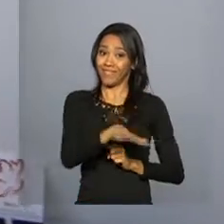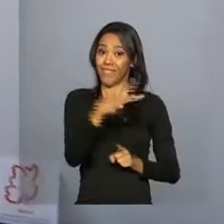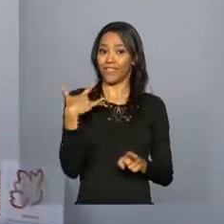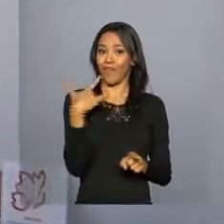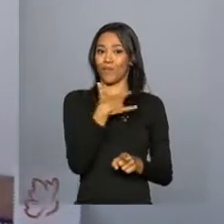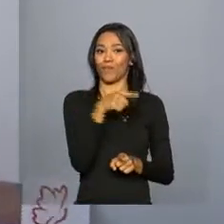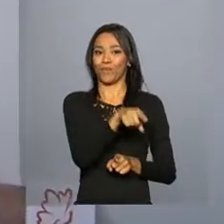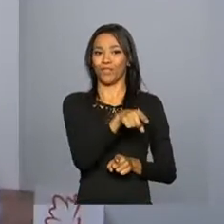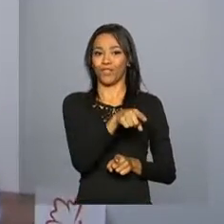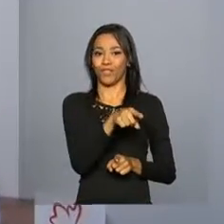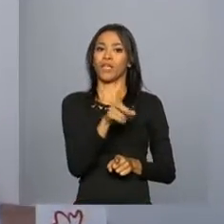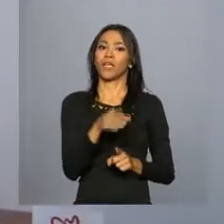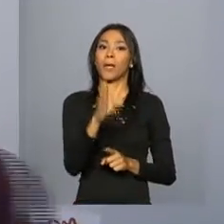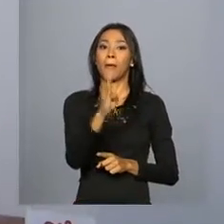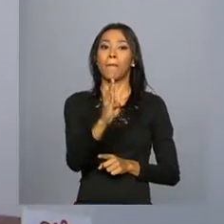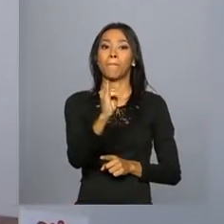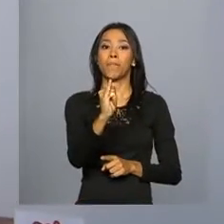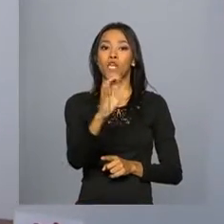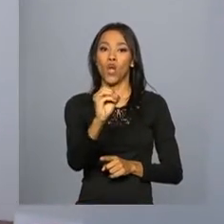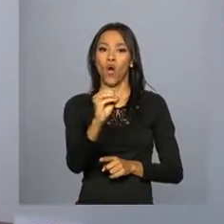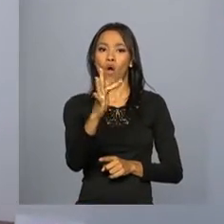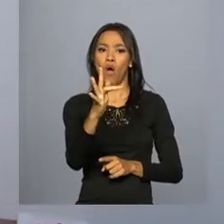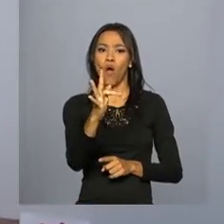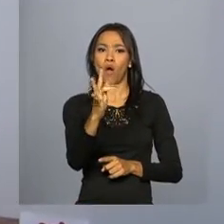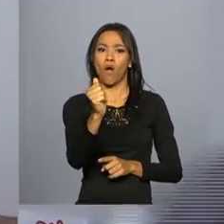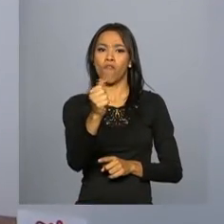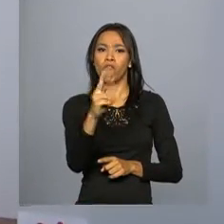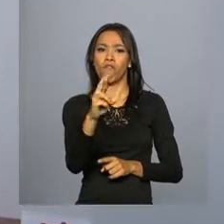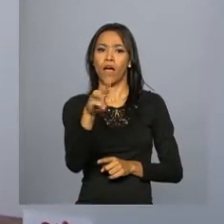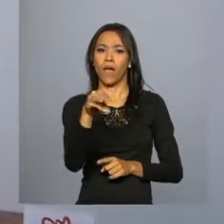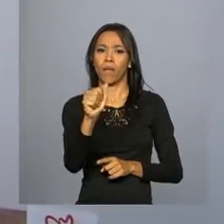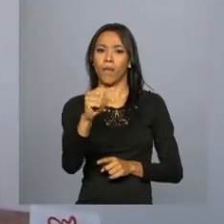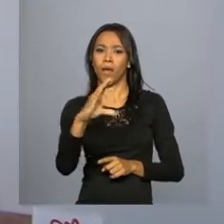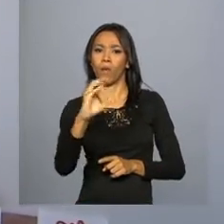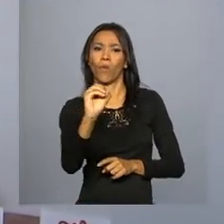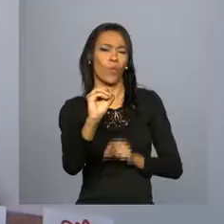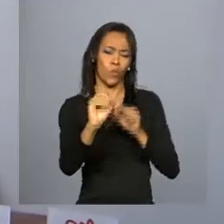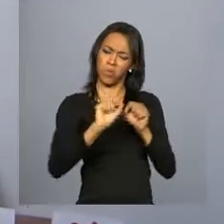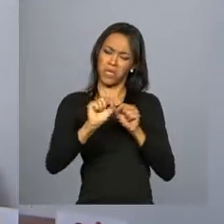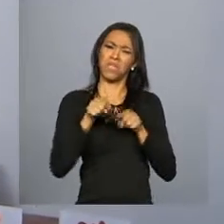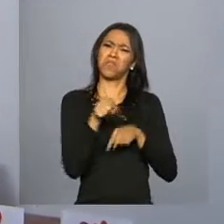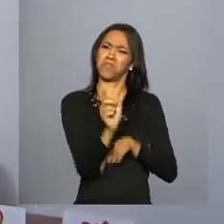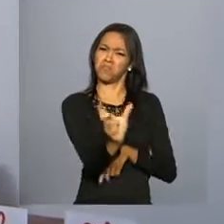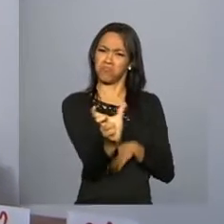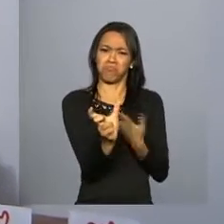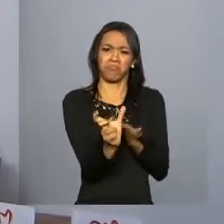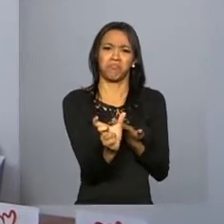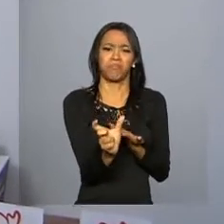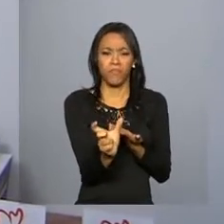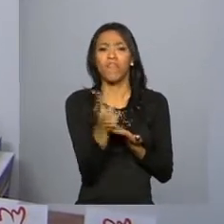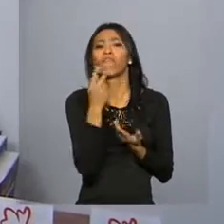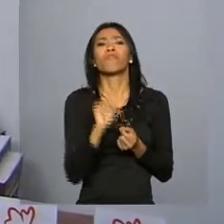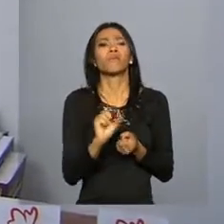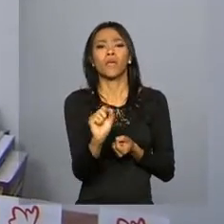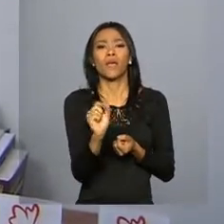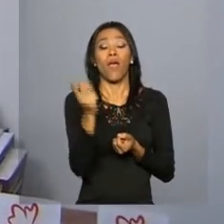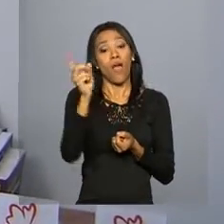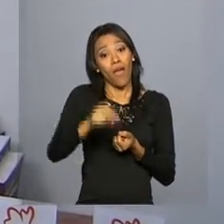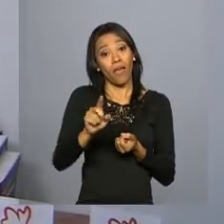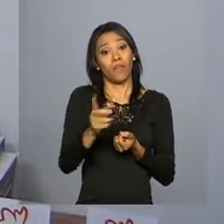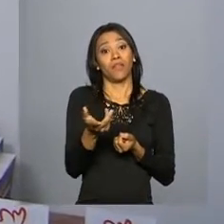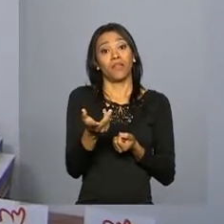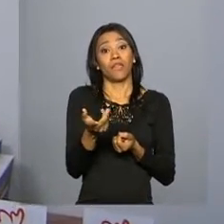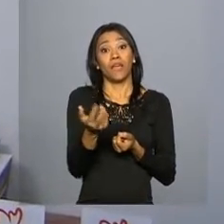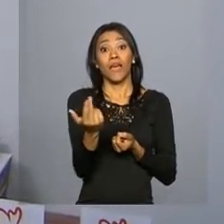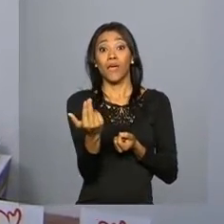que foi a produção de um biofármaco. Você pode explicar sobre esse biofármaco? Na verdade, esse biofármaco faz o contrário do